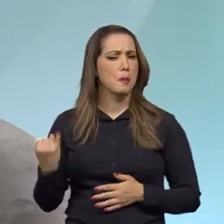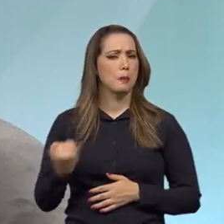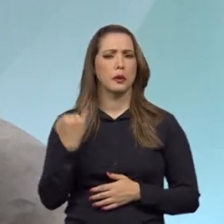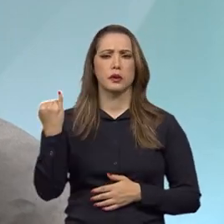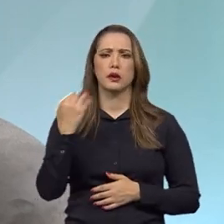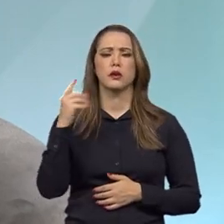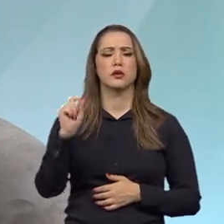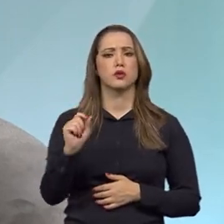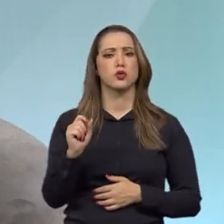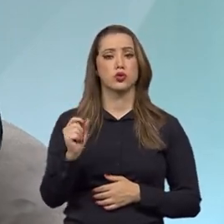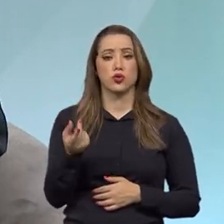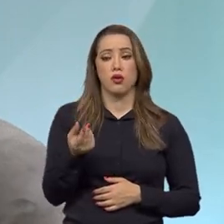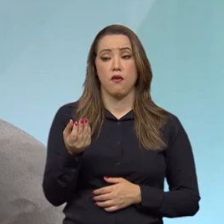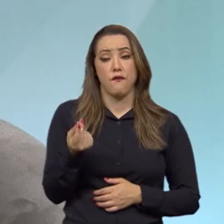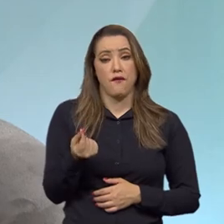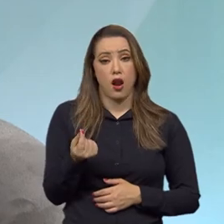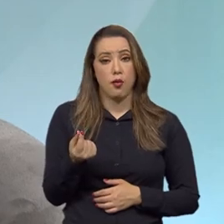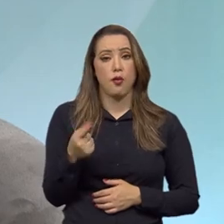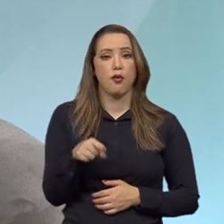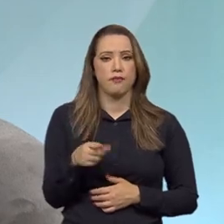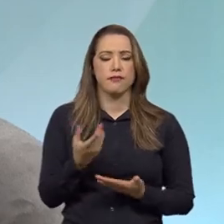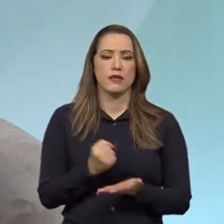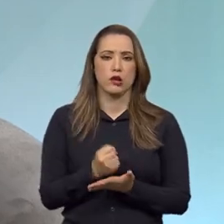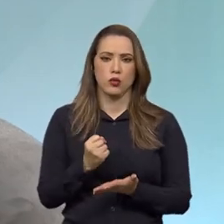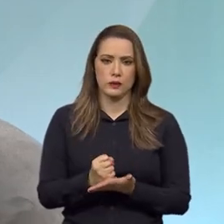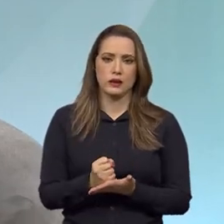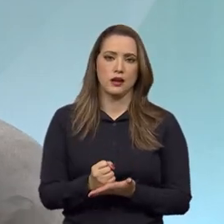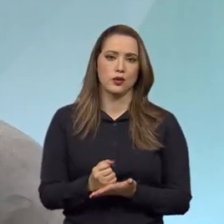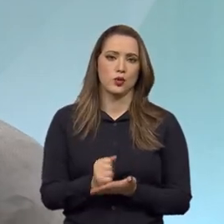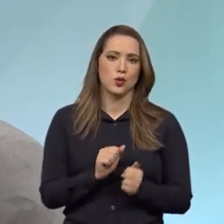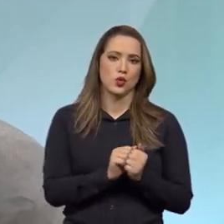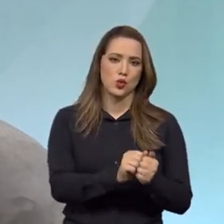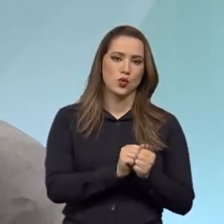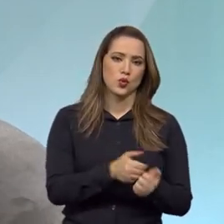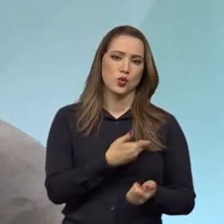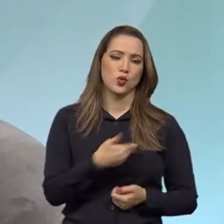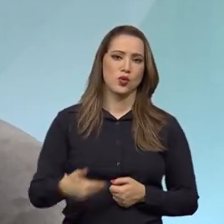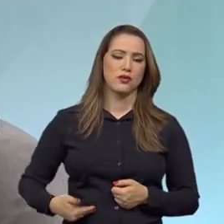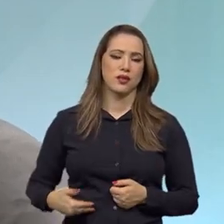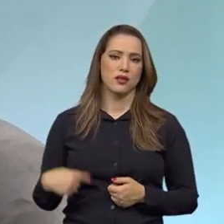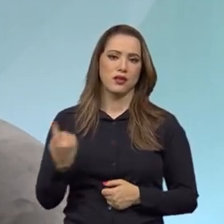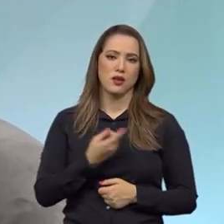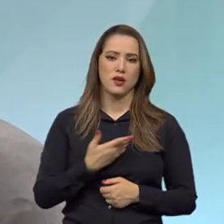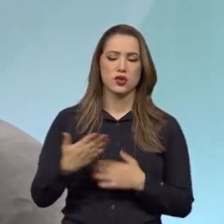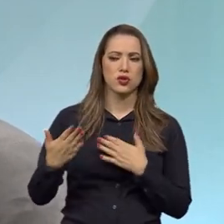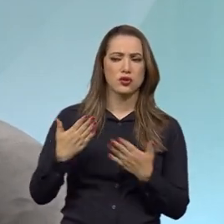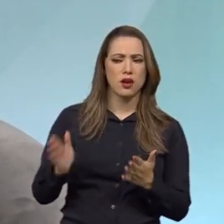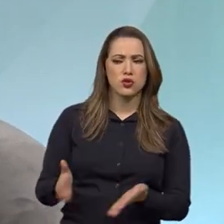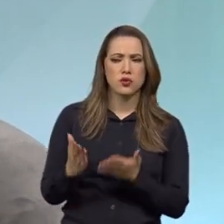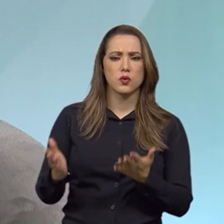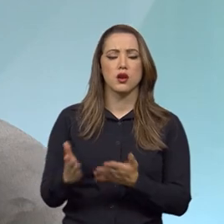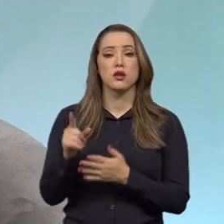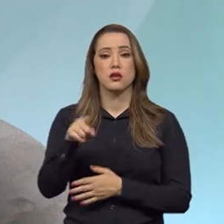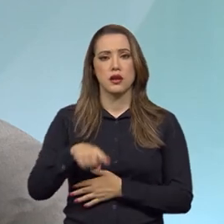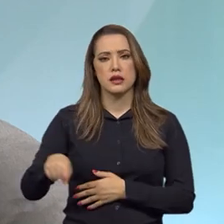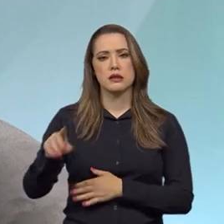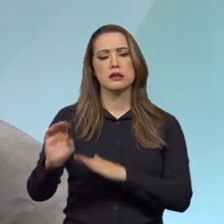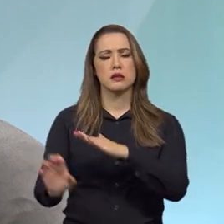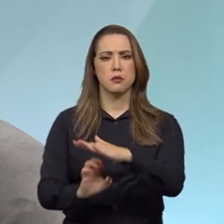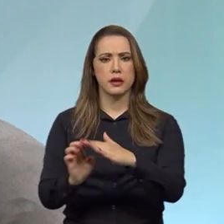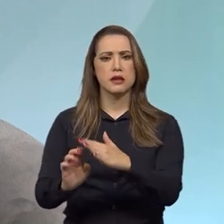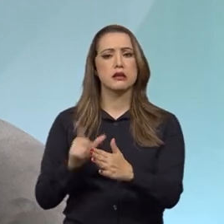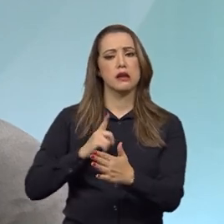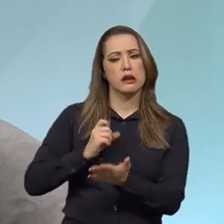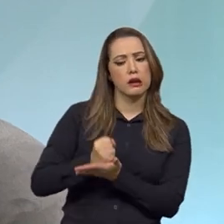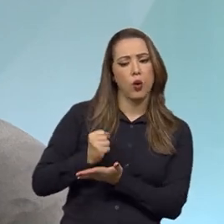cifra que mostra o tamanho das contratações públicas. E nós estamos estimulando que aquelas pessoas que contratem